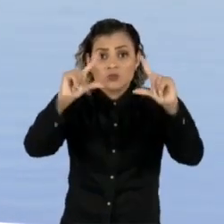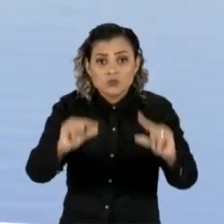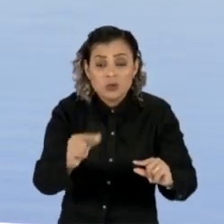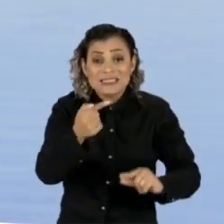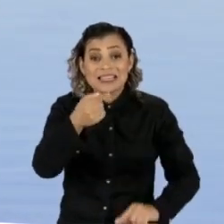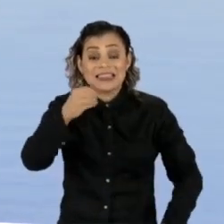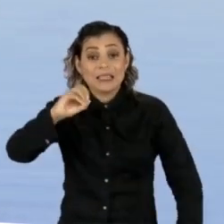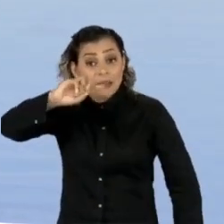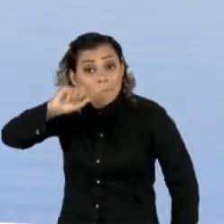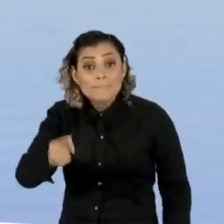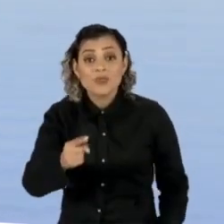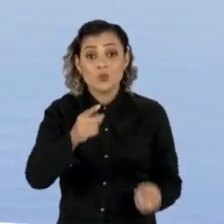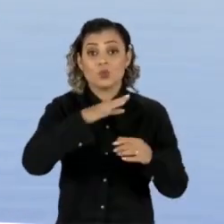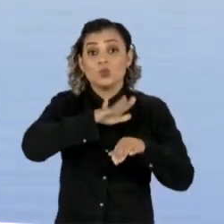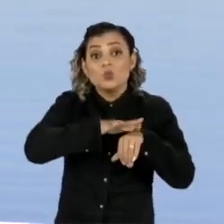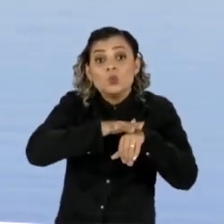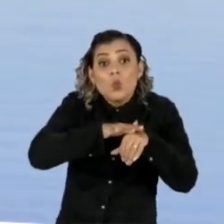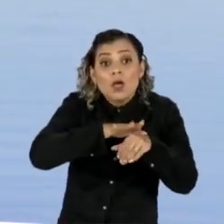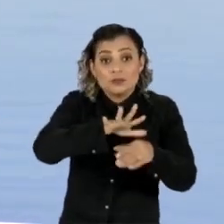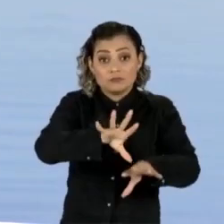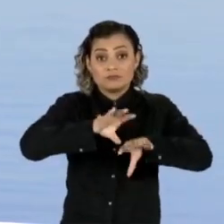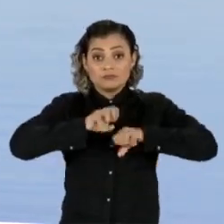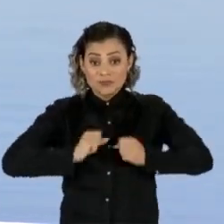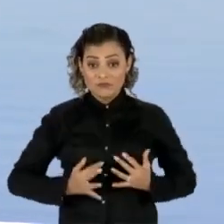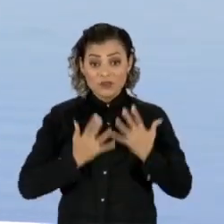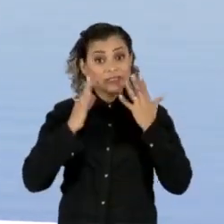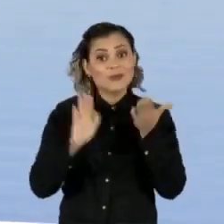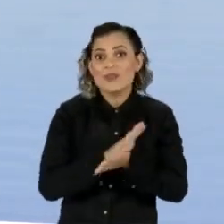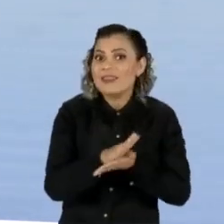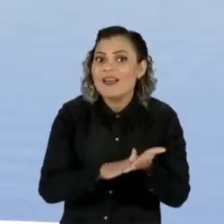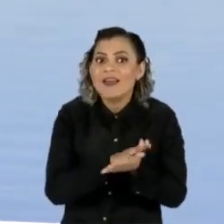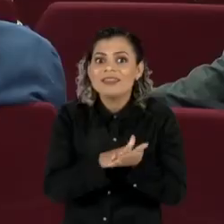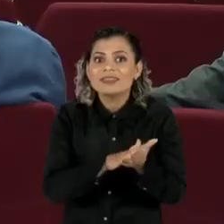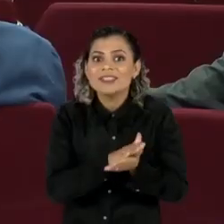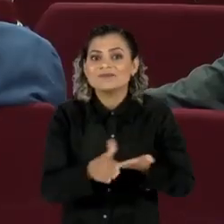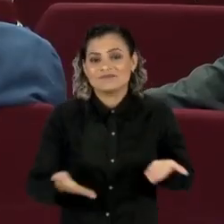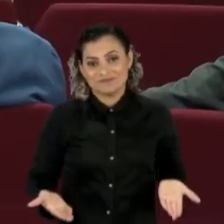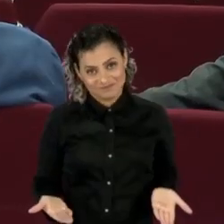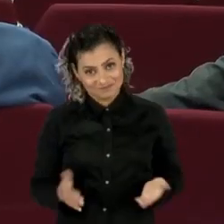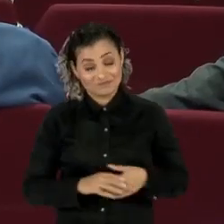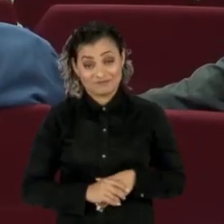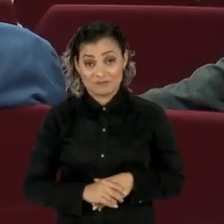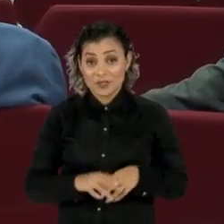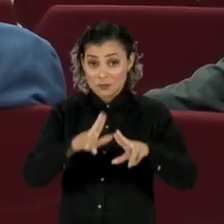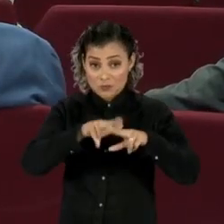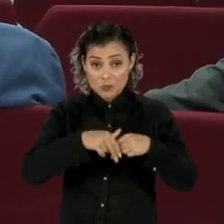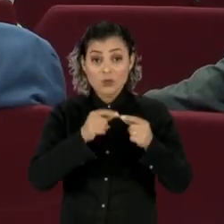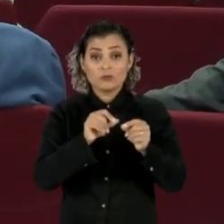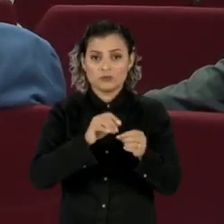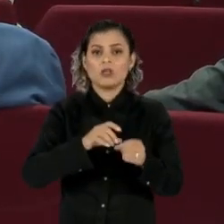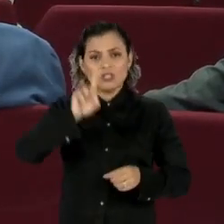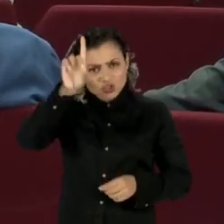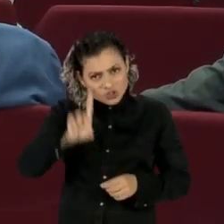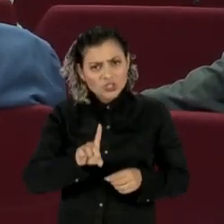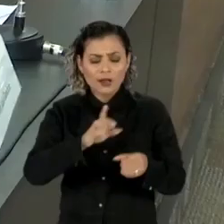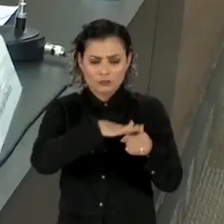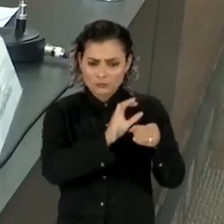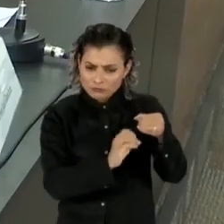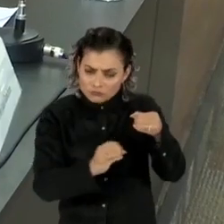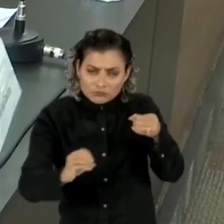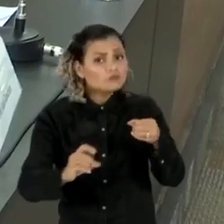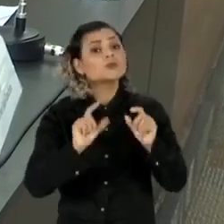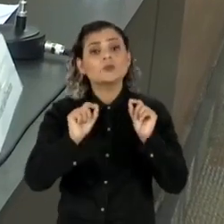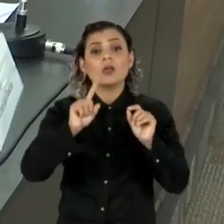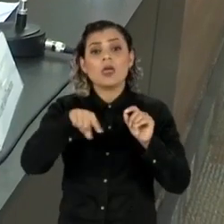70 mil internações ao ano por infecção no Sistema Único de Saúde. Saneamento básico como direito urbano é o tema deste